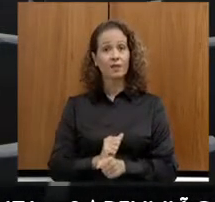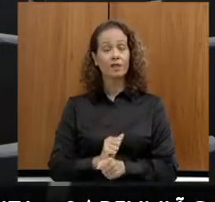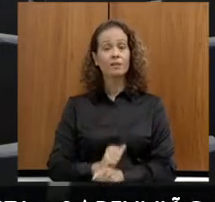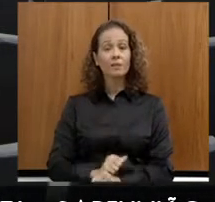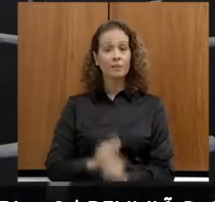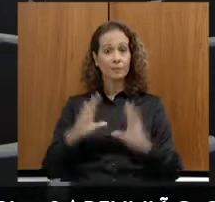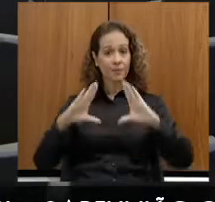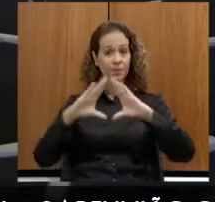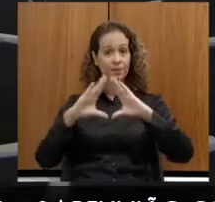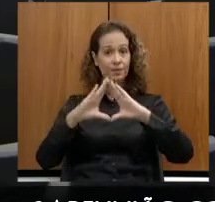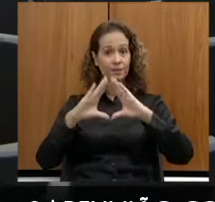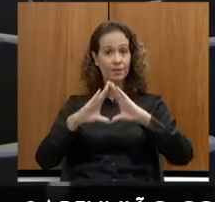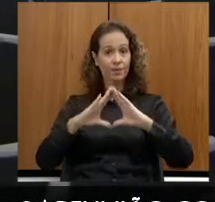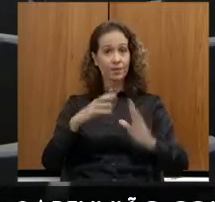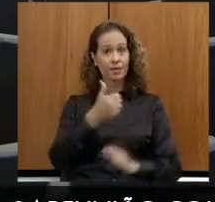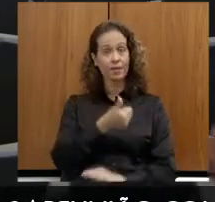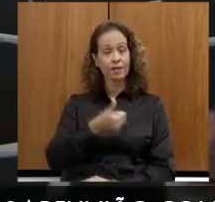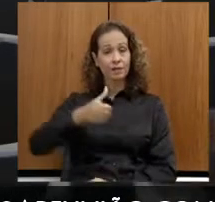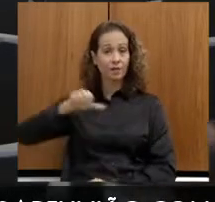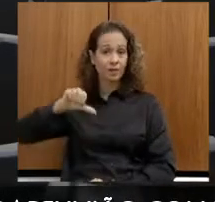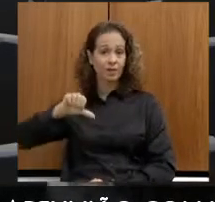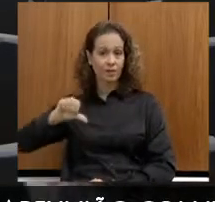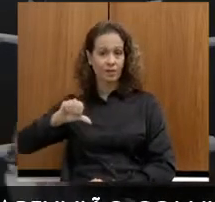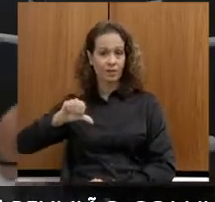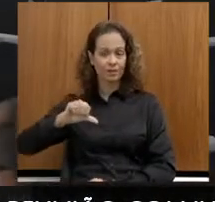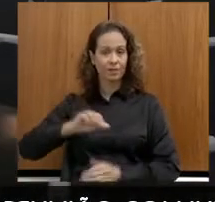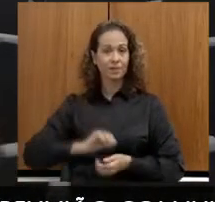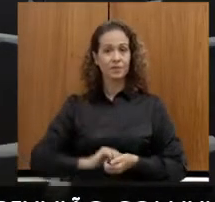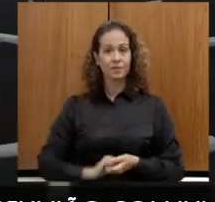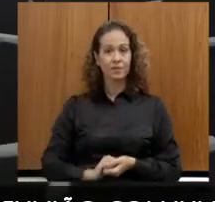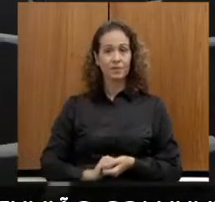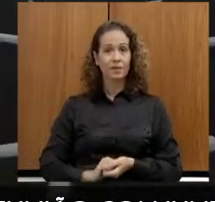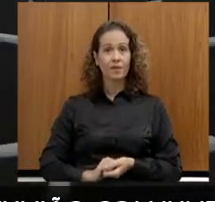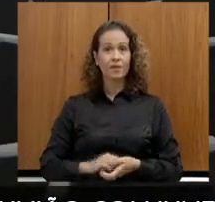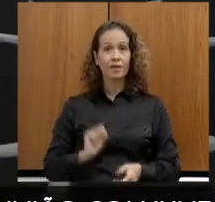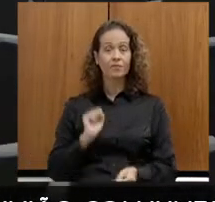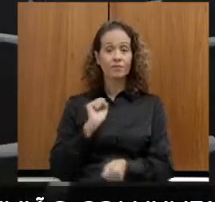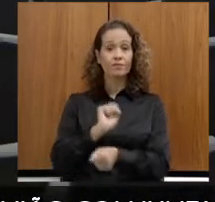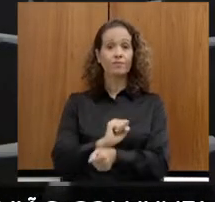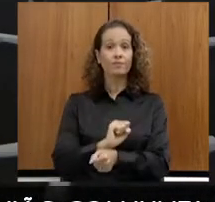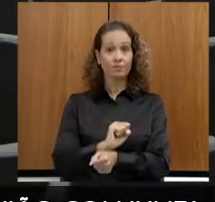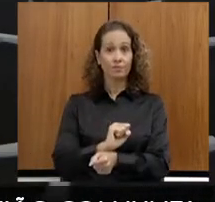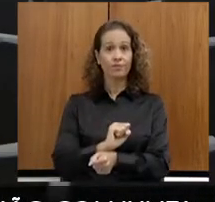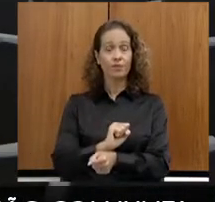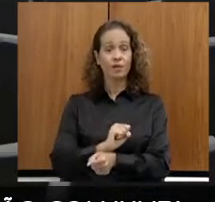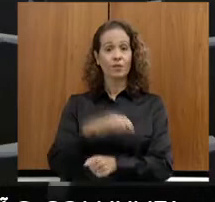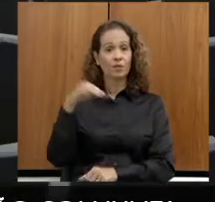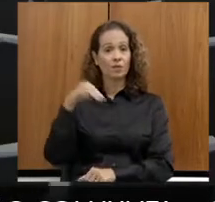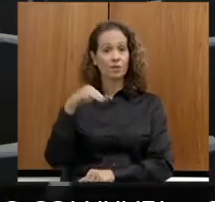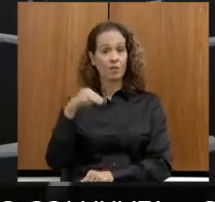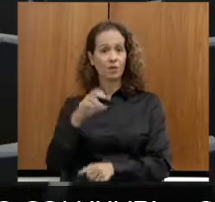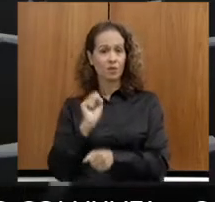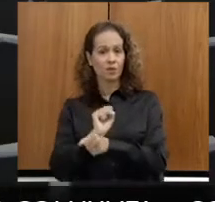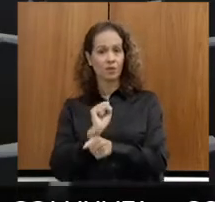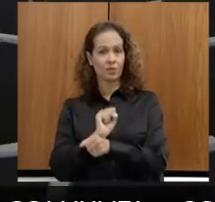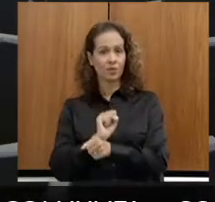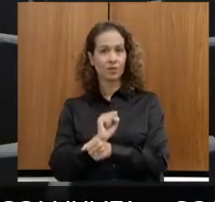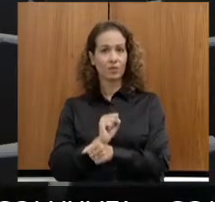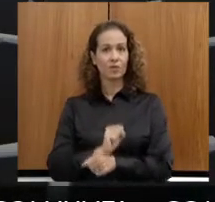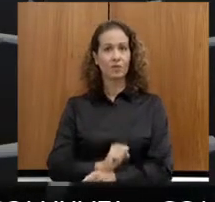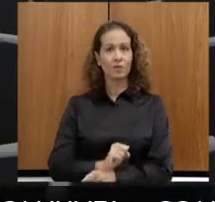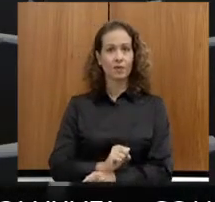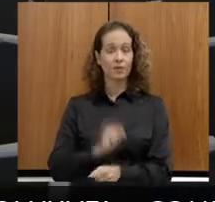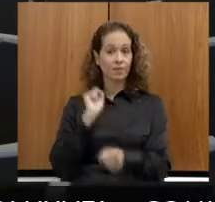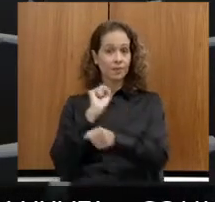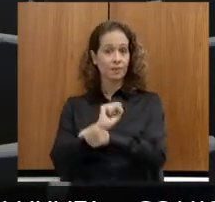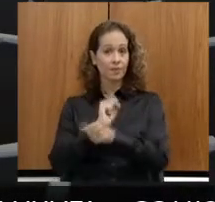19ª legislatura. Eu vou suspender por alguns minutos para algumas questões técnicas. Está suspensa